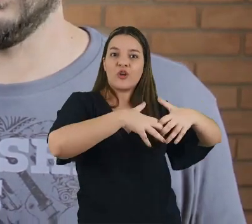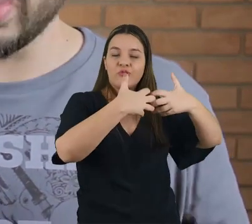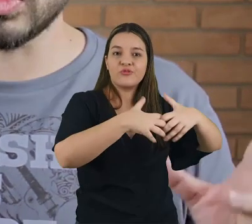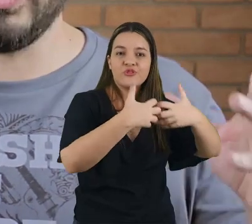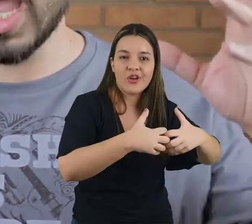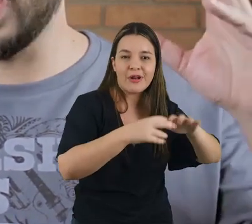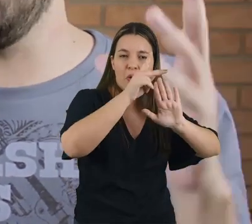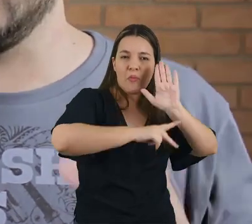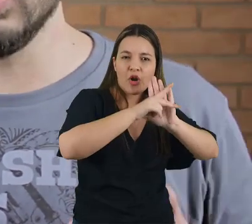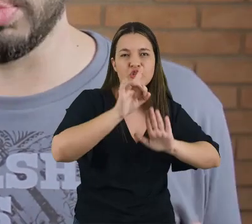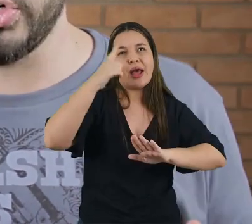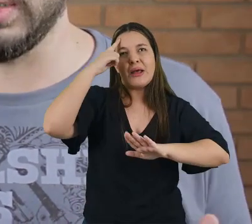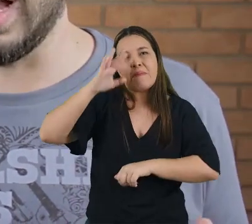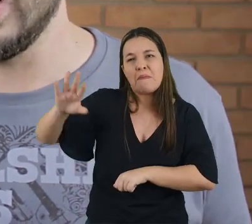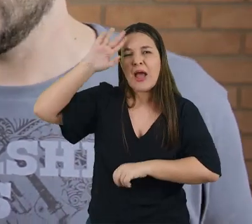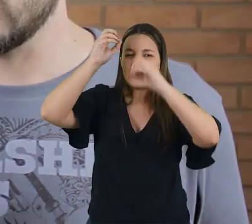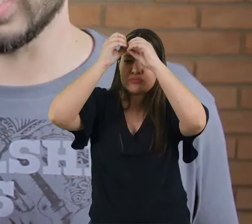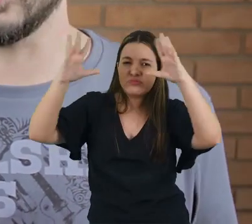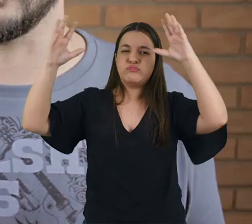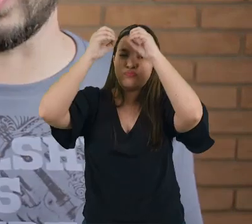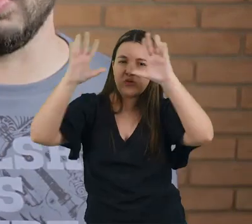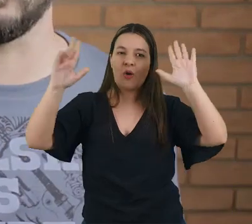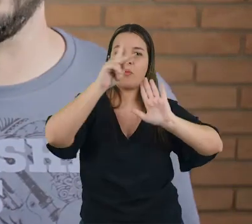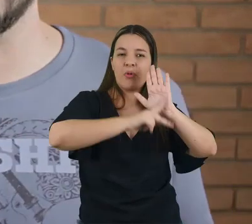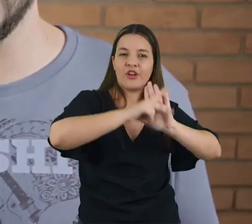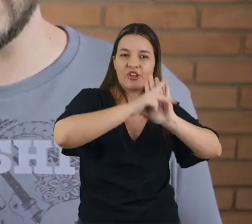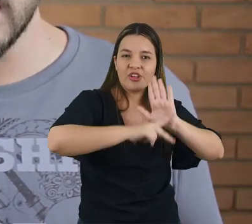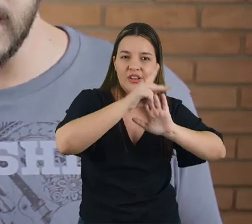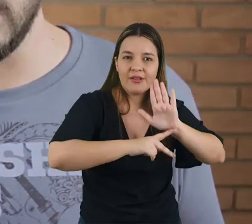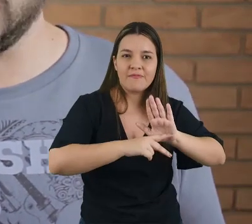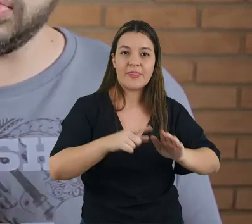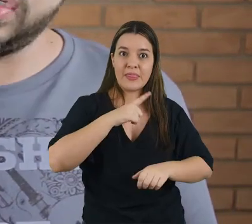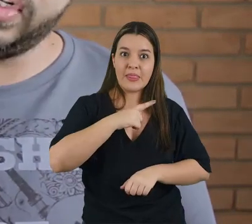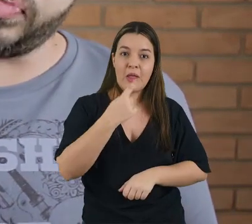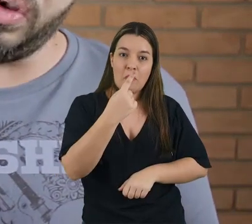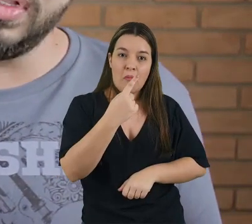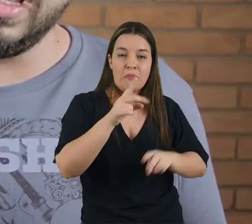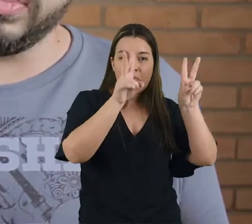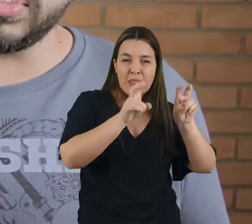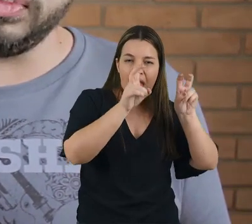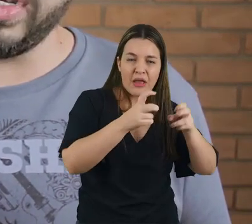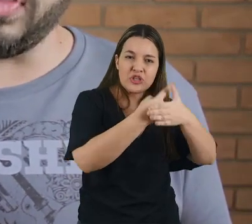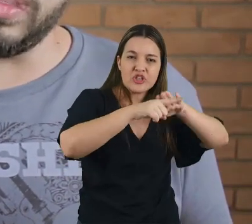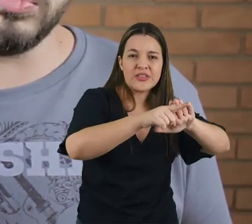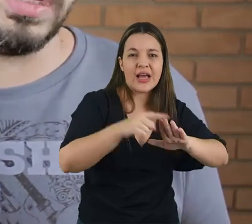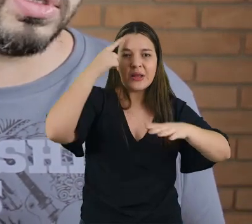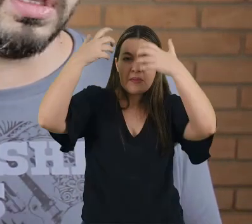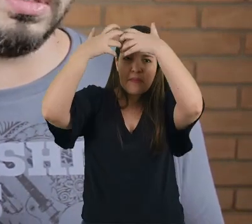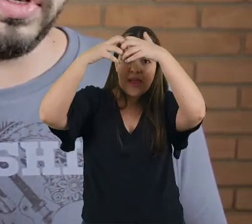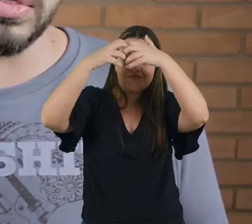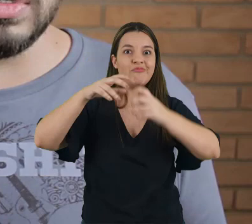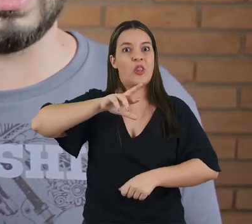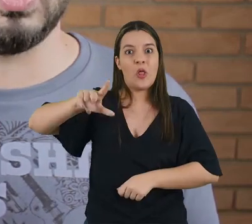Então não é só ficar imaginando projetar. Isso daí as pessoas falam muito com relação ao design thinking. Inclusive eles falam que você não deveria falar que é um